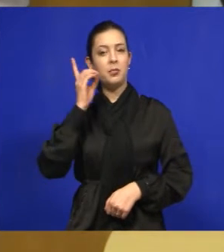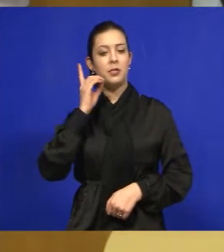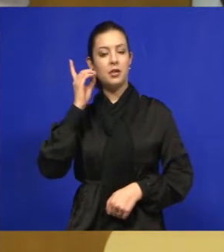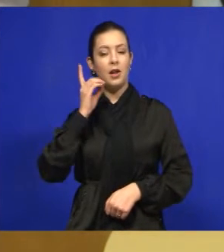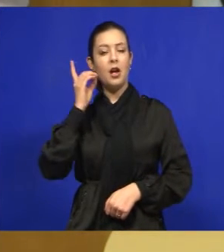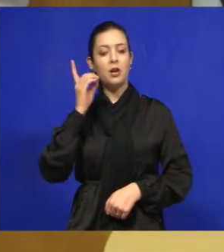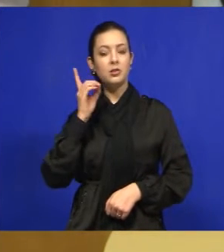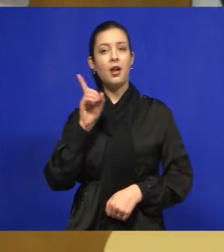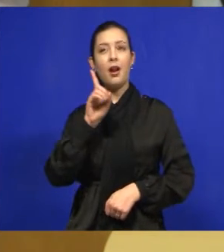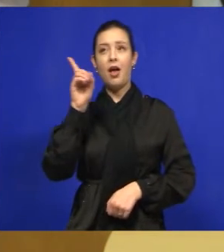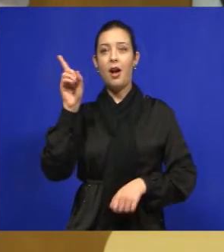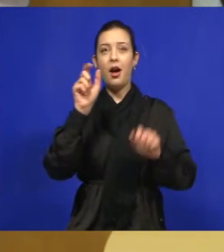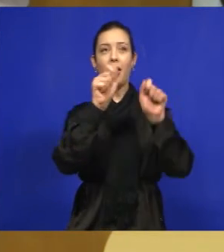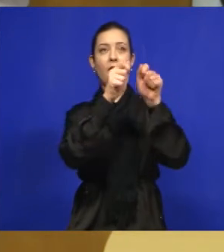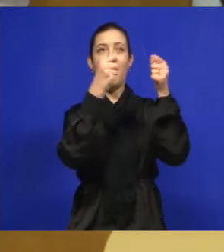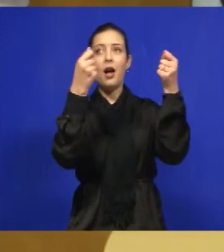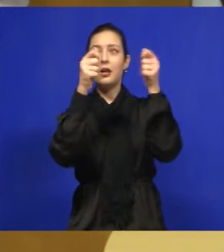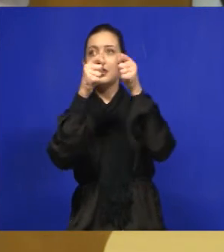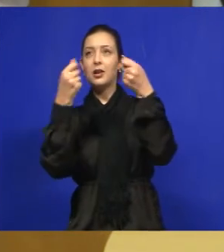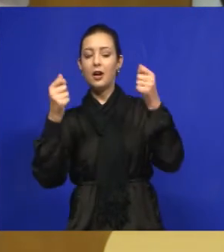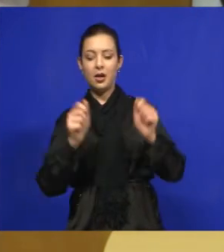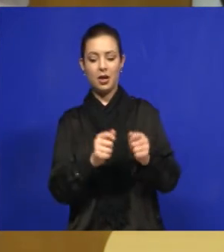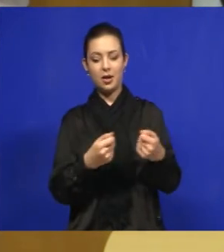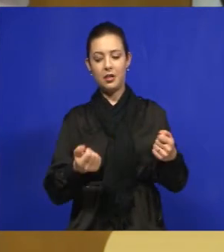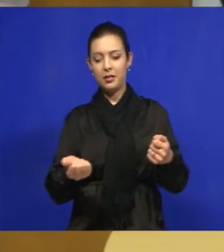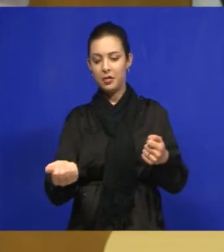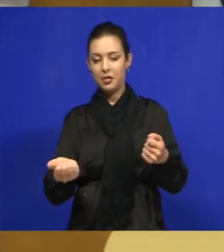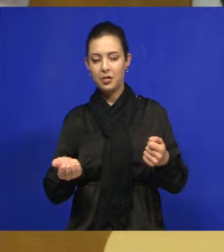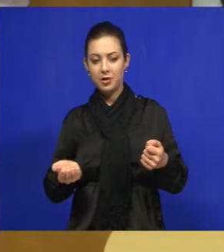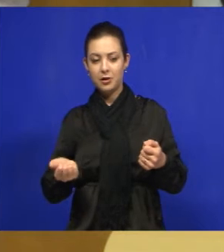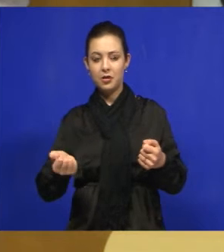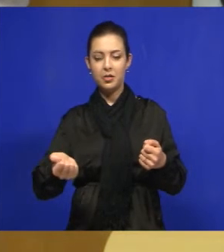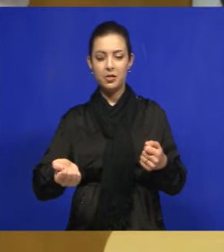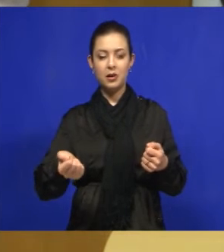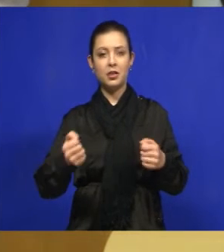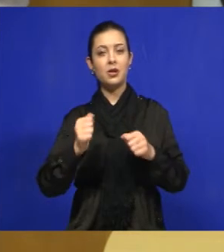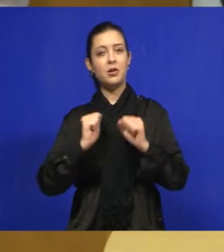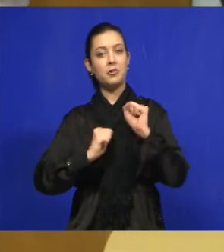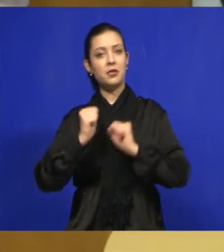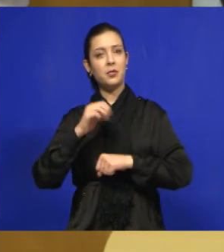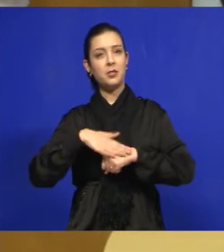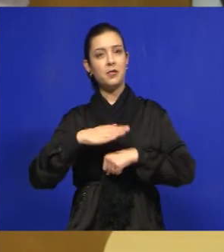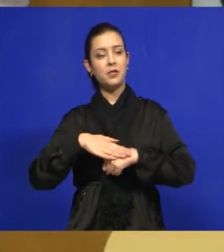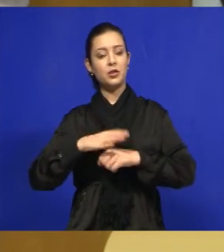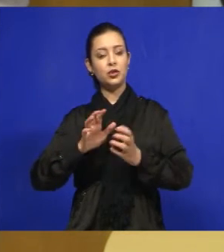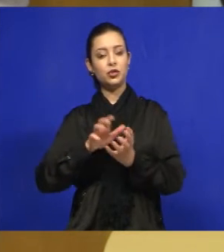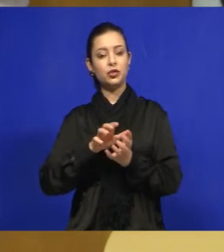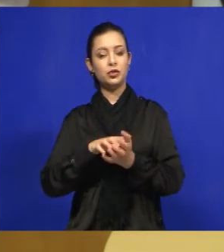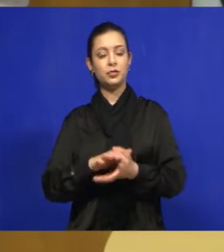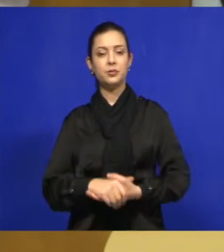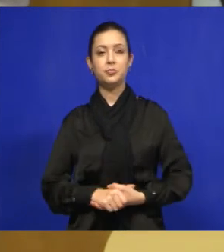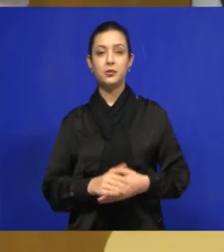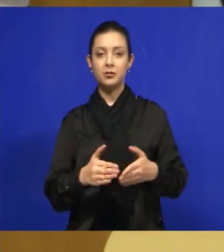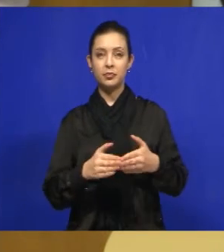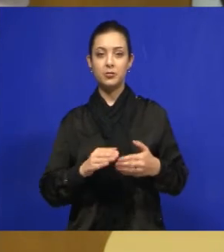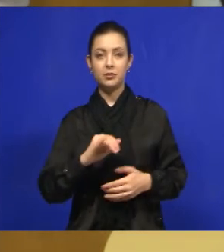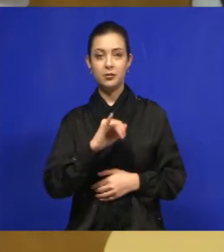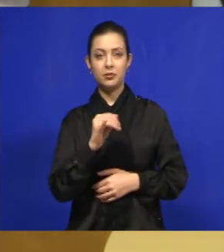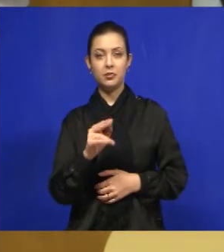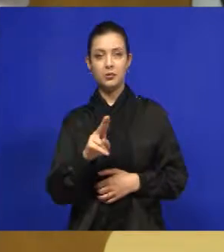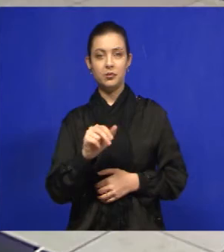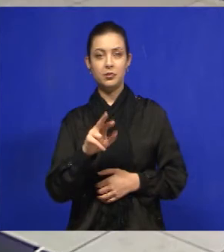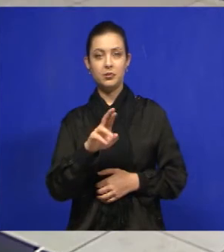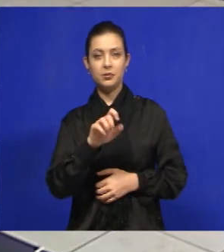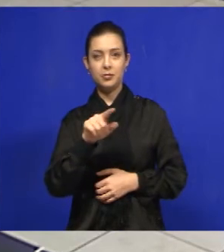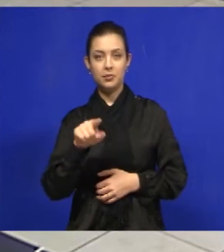senadores, móveis que foram utilizados ali, foram fabricados aqui em Jacareí. Por favor, vereador Juarez. Vereador